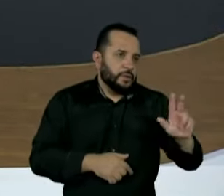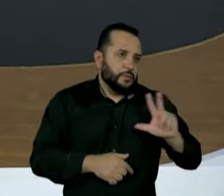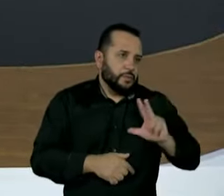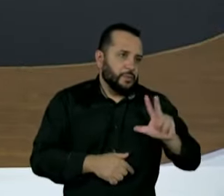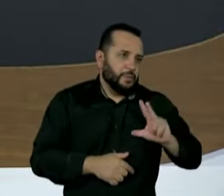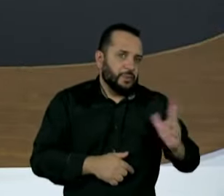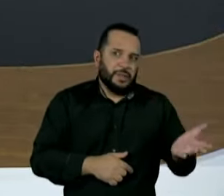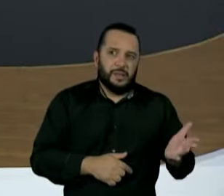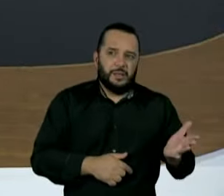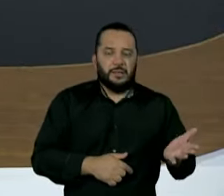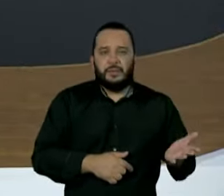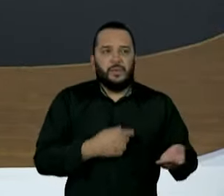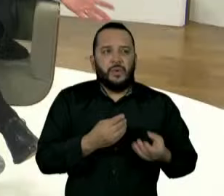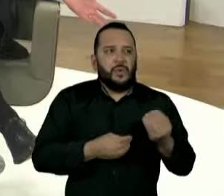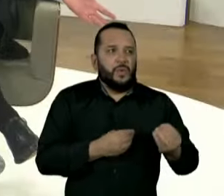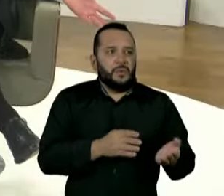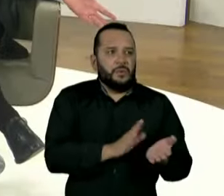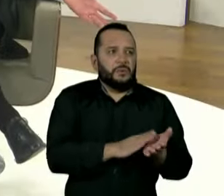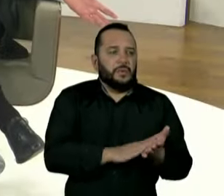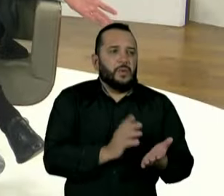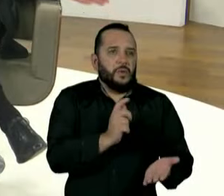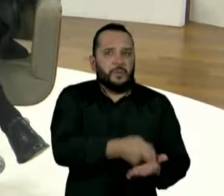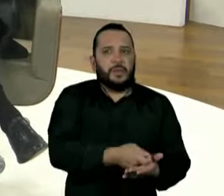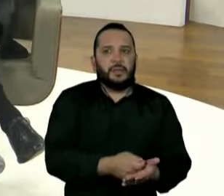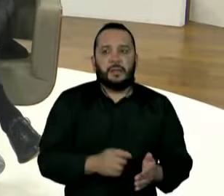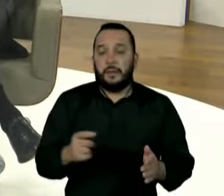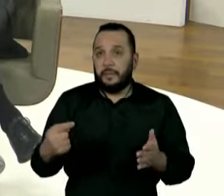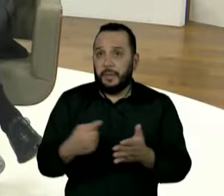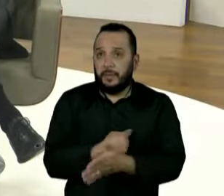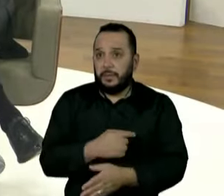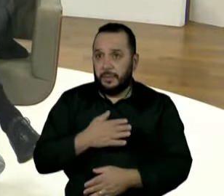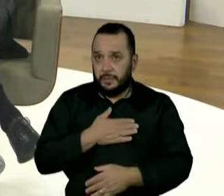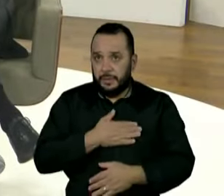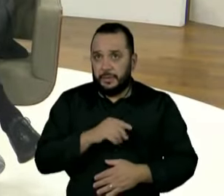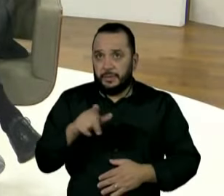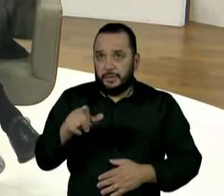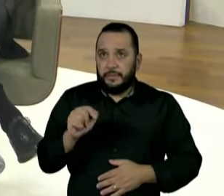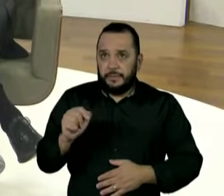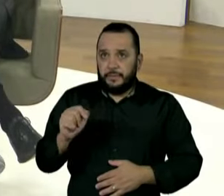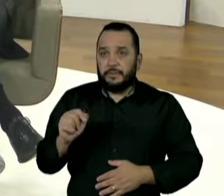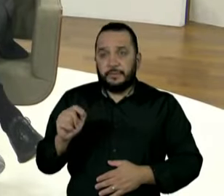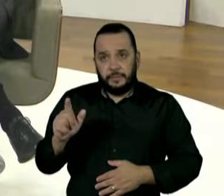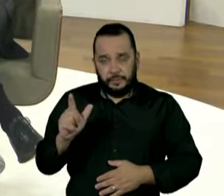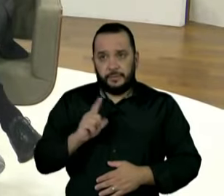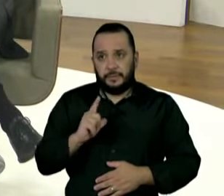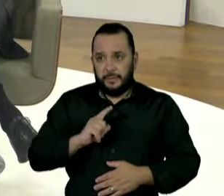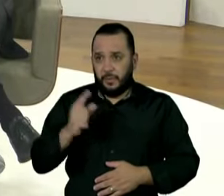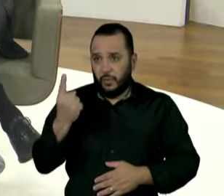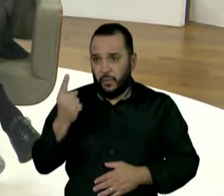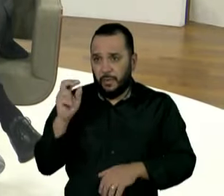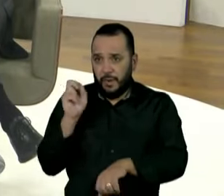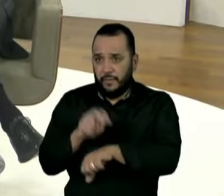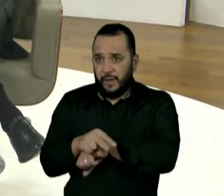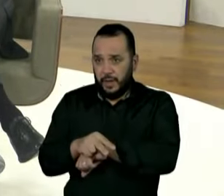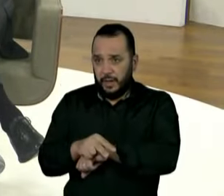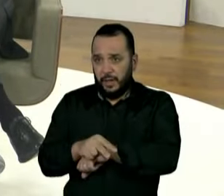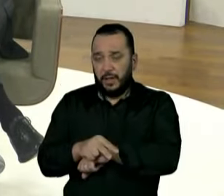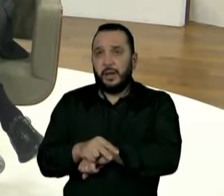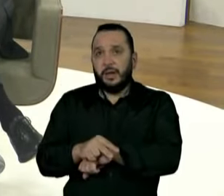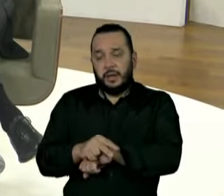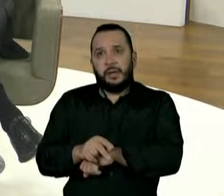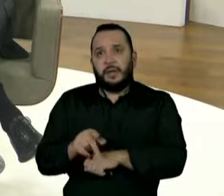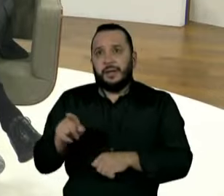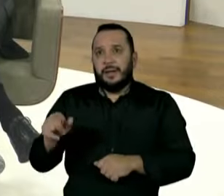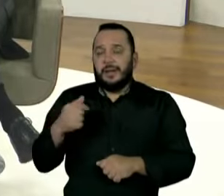cobrado nessa fase em que... Não, a pergunta é, se você tiver que ter uma vaga, se você tiver uma vaga para